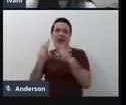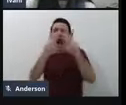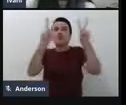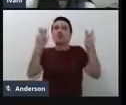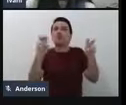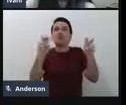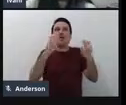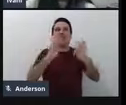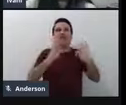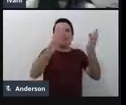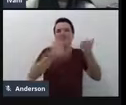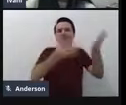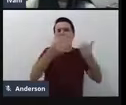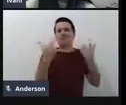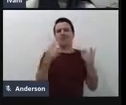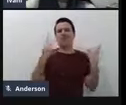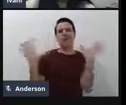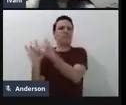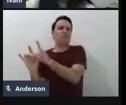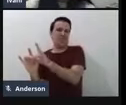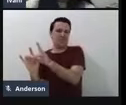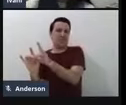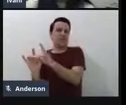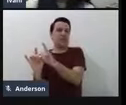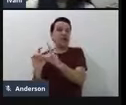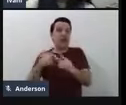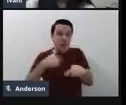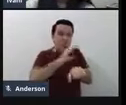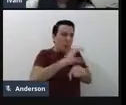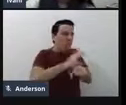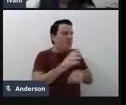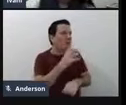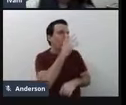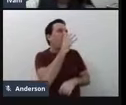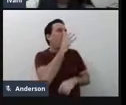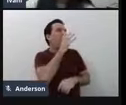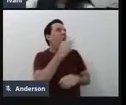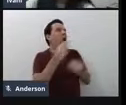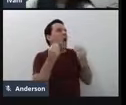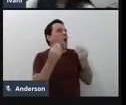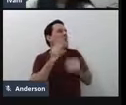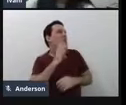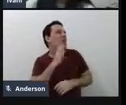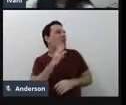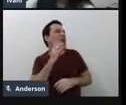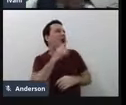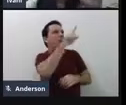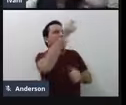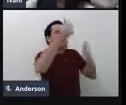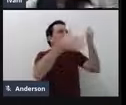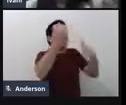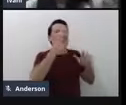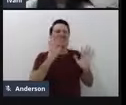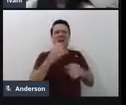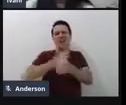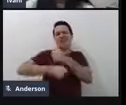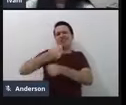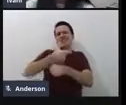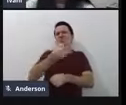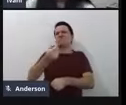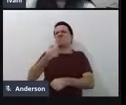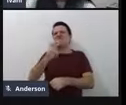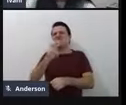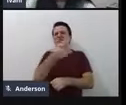E aí, eu pensei, nossa, legal, o que que é isso? O que que ela tá falando? Isso lá em 2005, 2006,